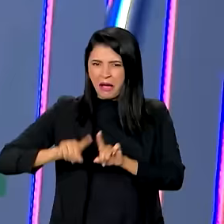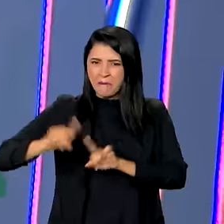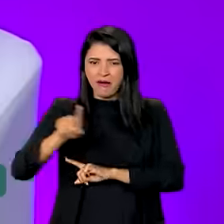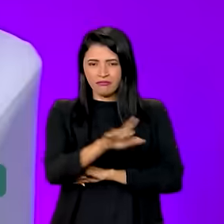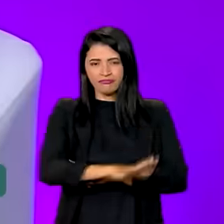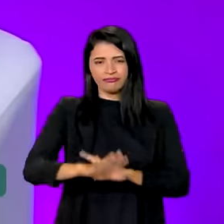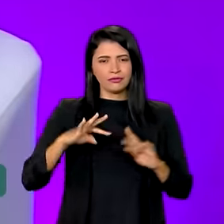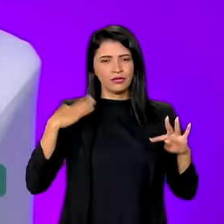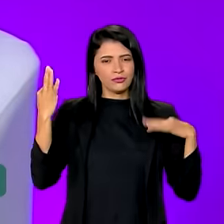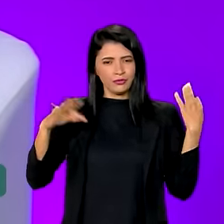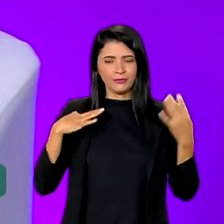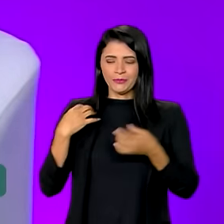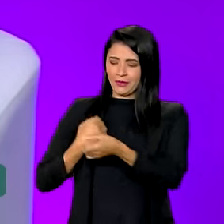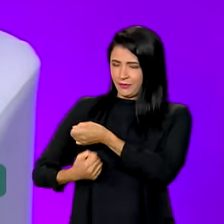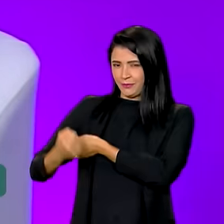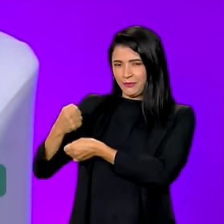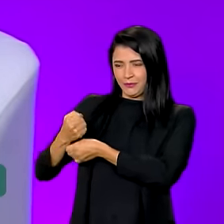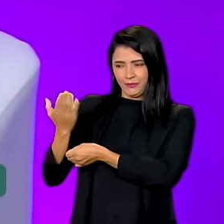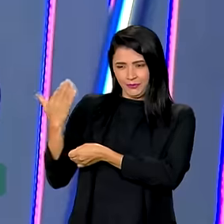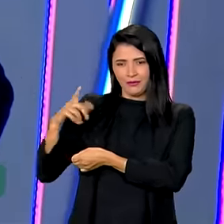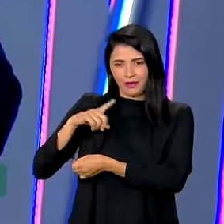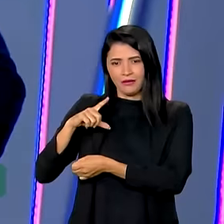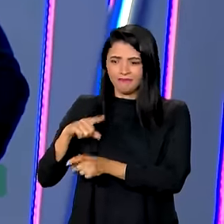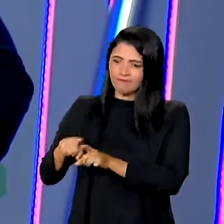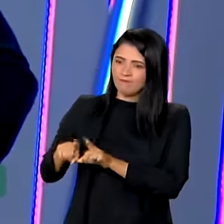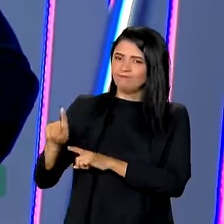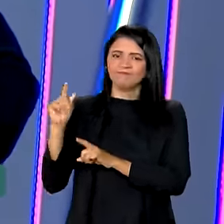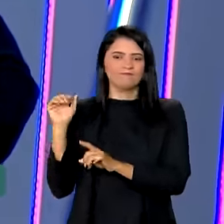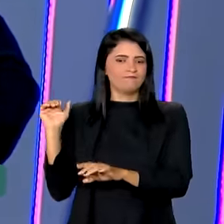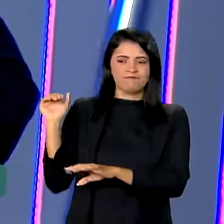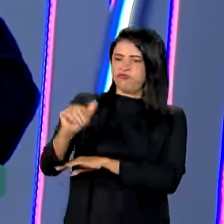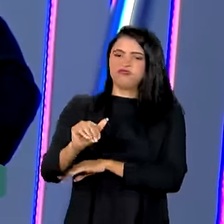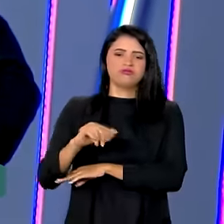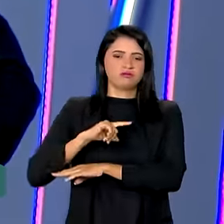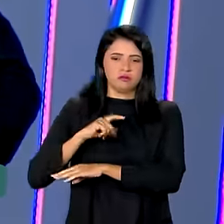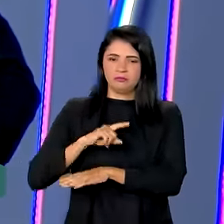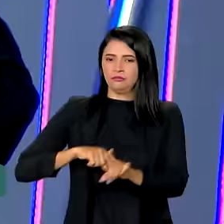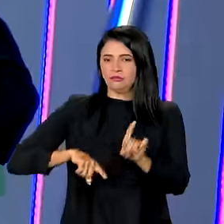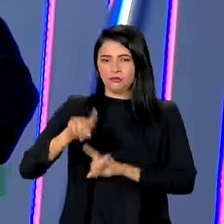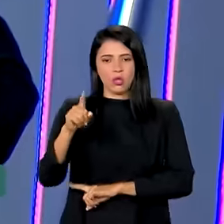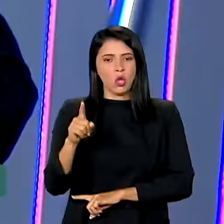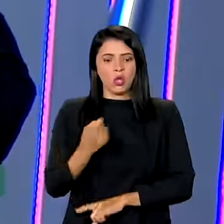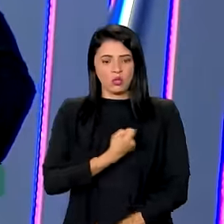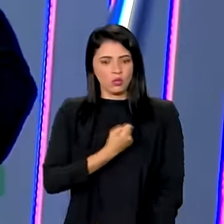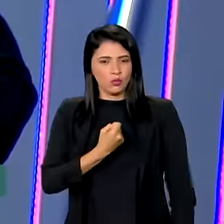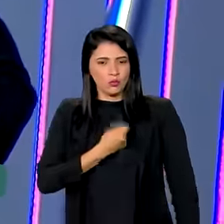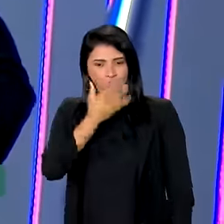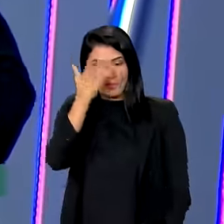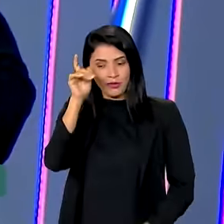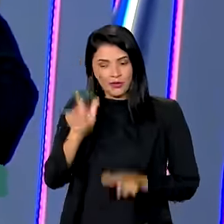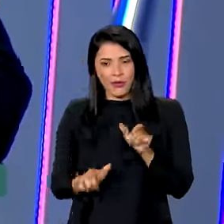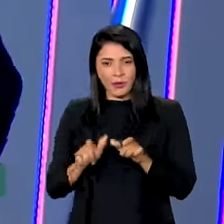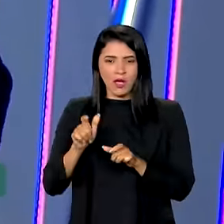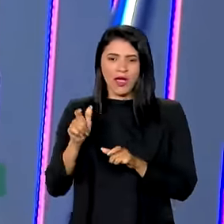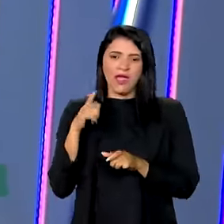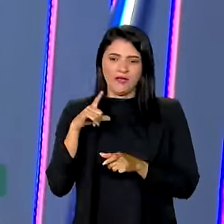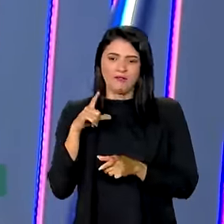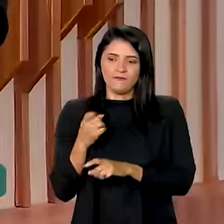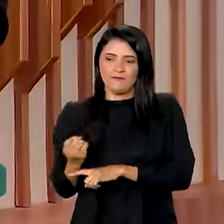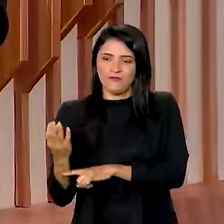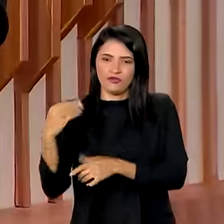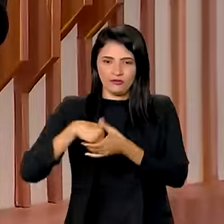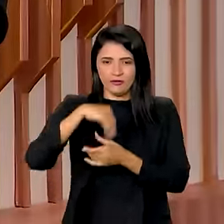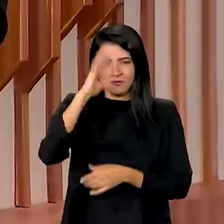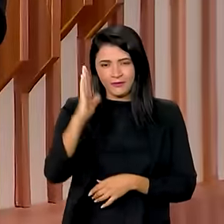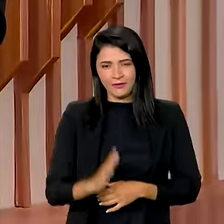turismo. No ano passado, nós superamos todos os recordes em número de brasileiros viajando dentro do país.